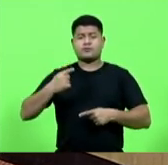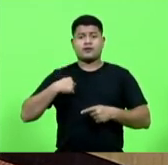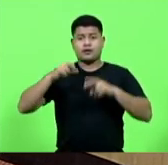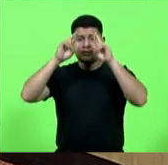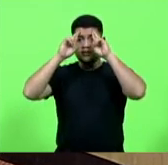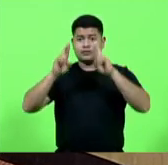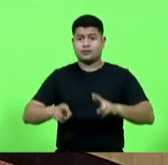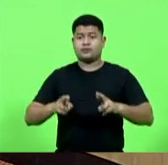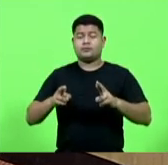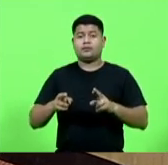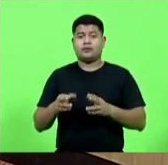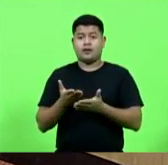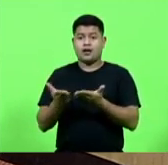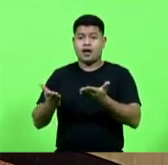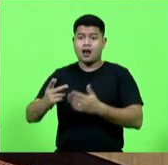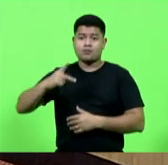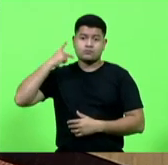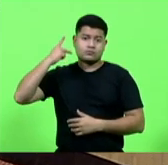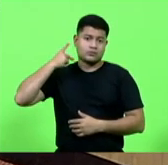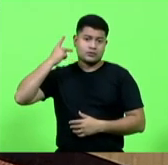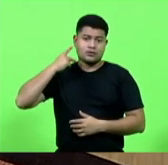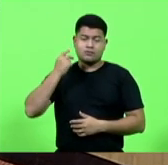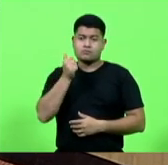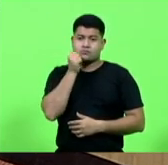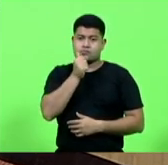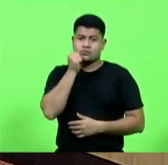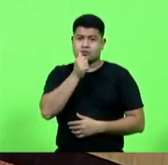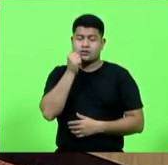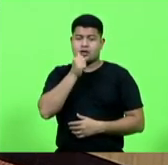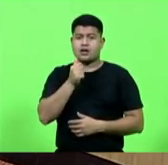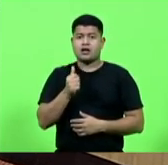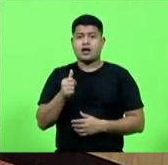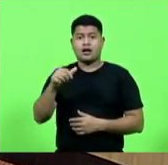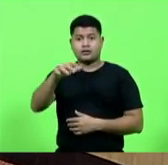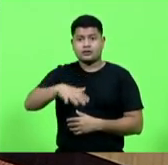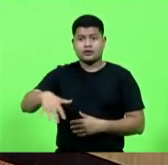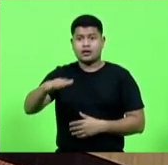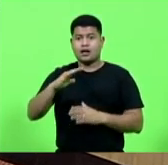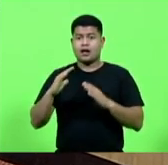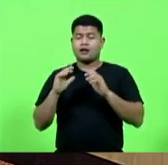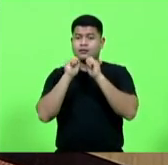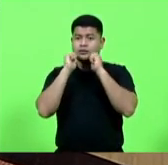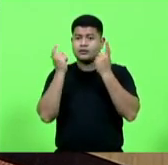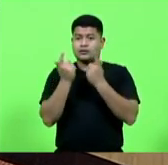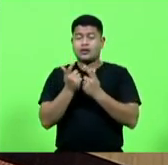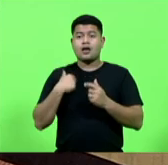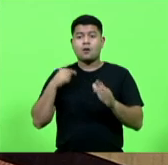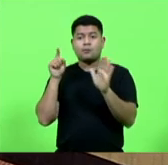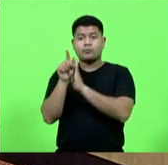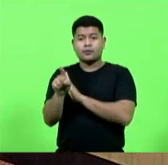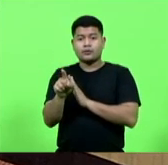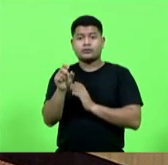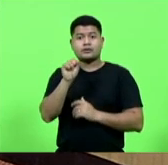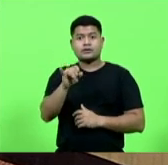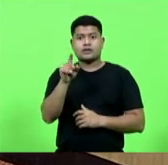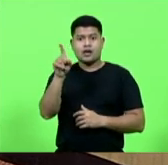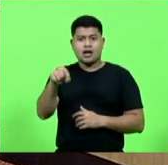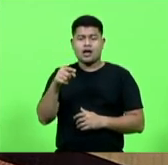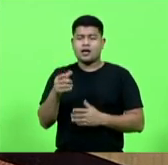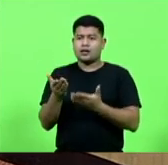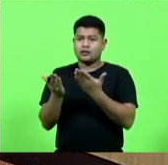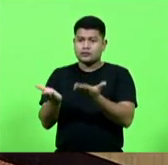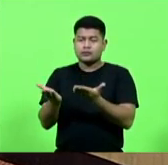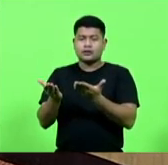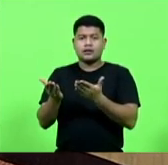Procuradora-Geral da Casa. Procuradora da Casa é uma mulher. E eu me pergunto se a Procuradoria-Geral da